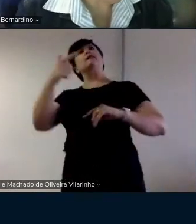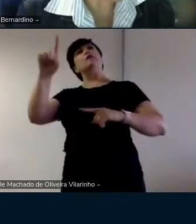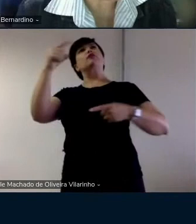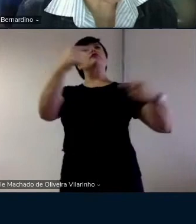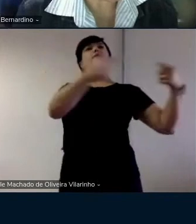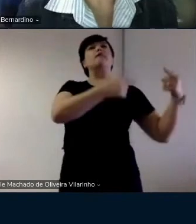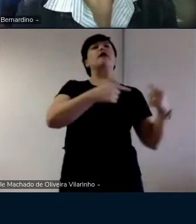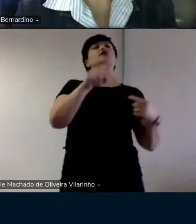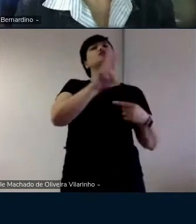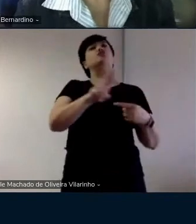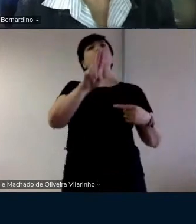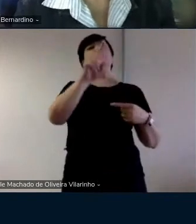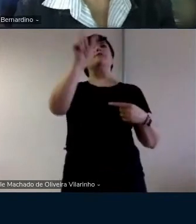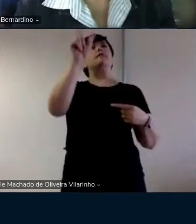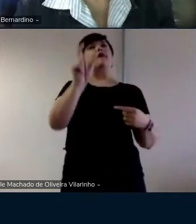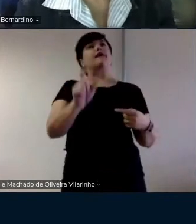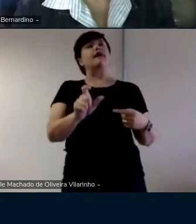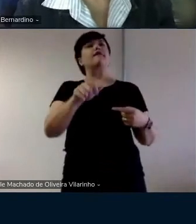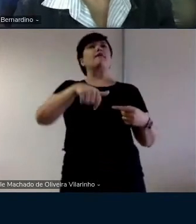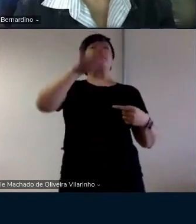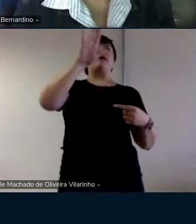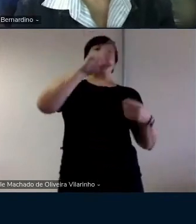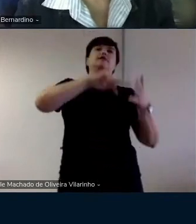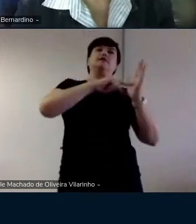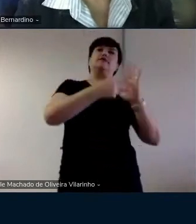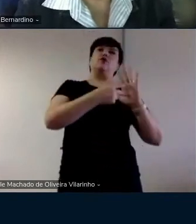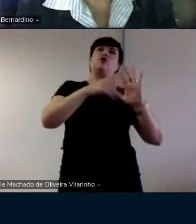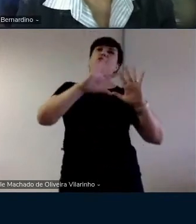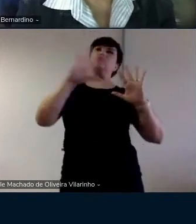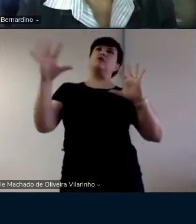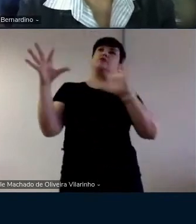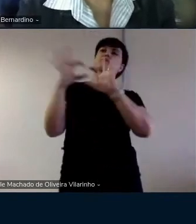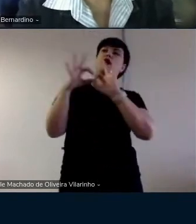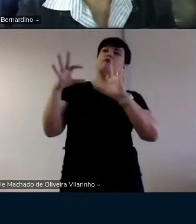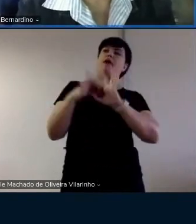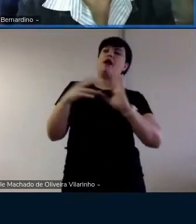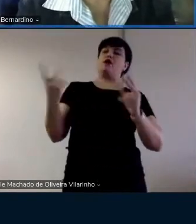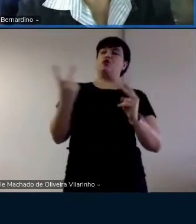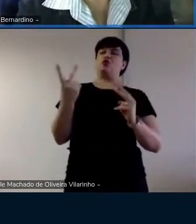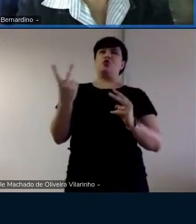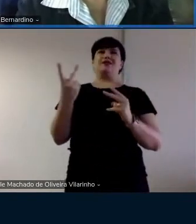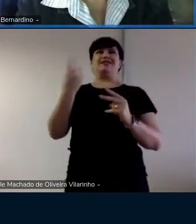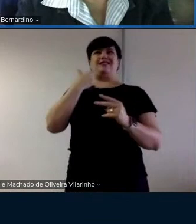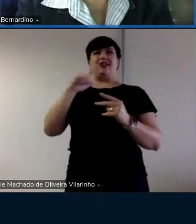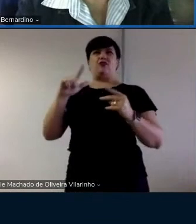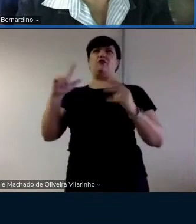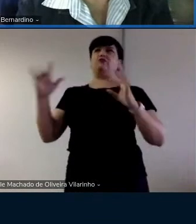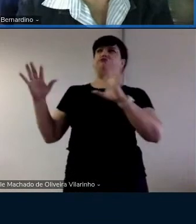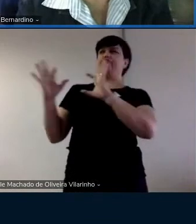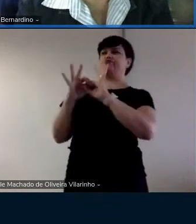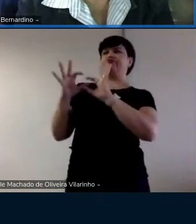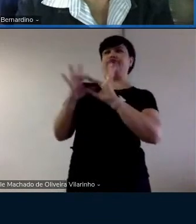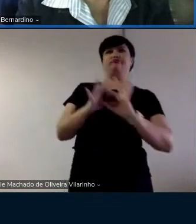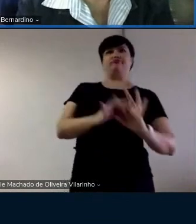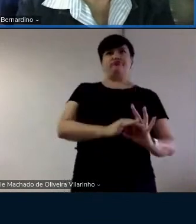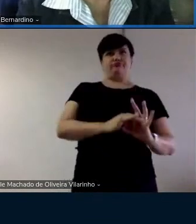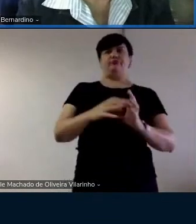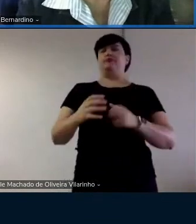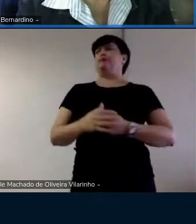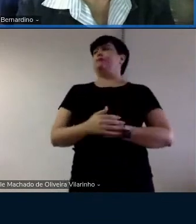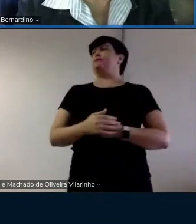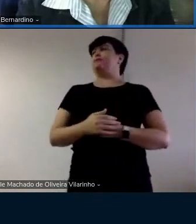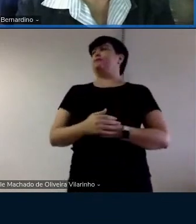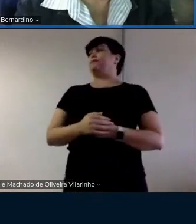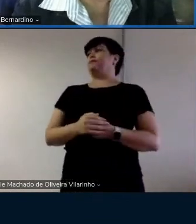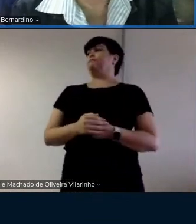do uso das palavras, os significados, entrou a associação das duas. Ok, obrigada. Bom,